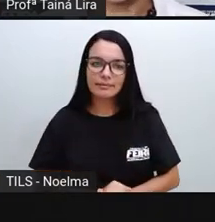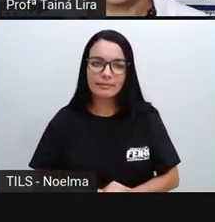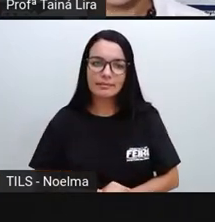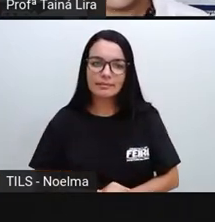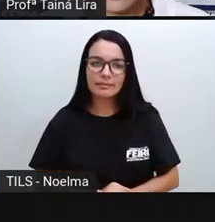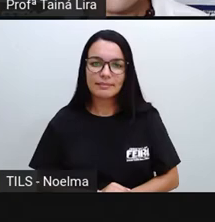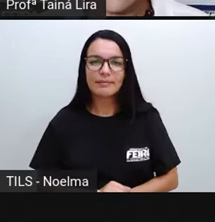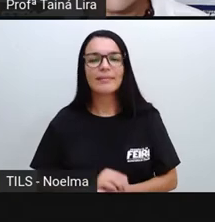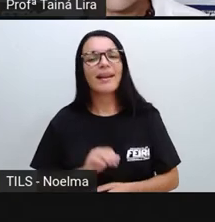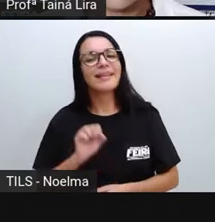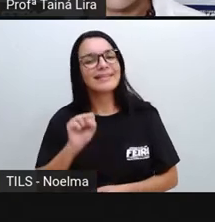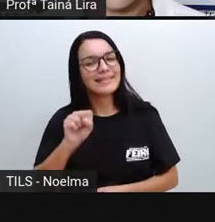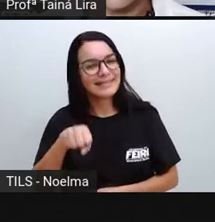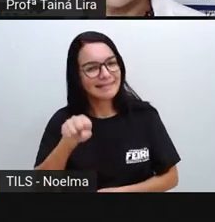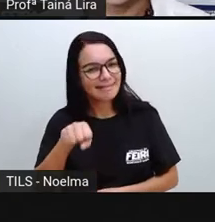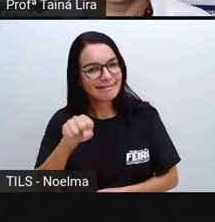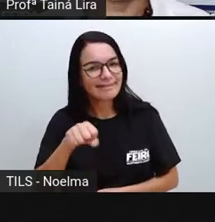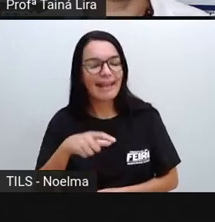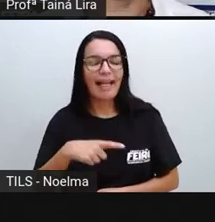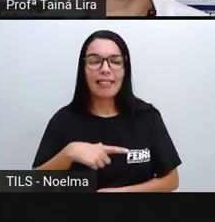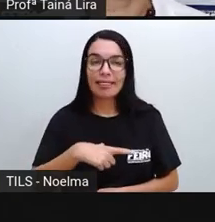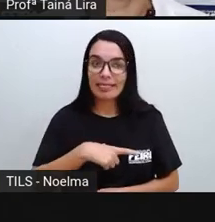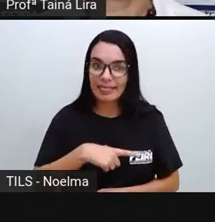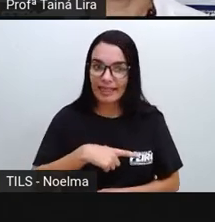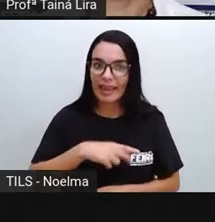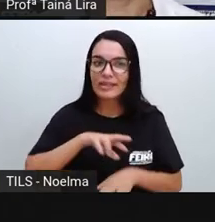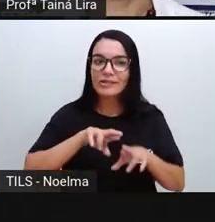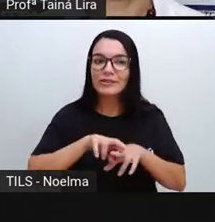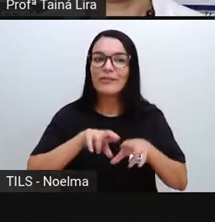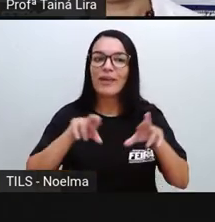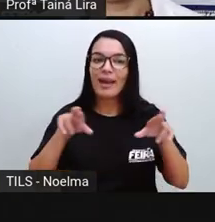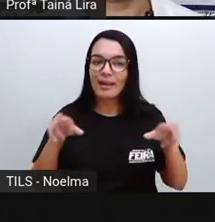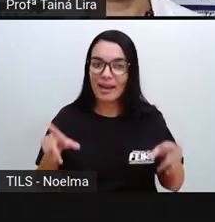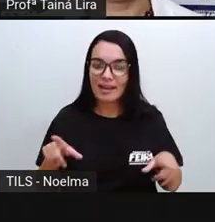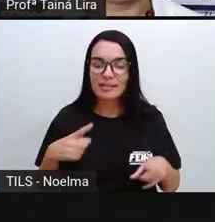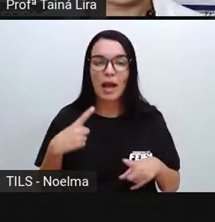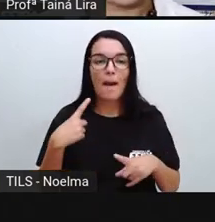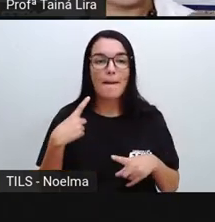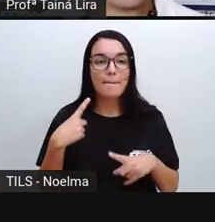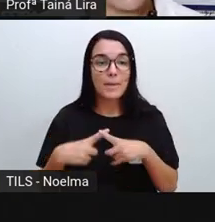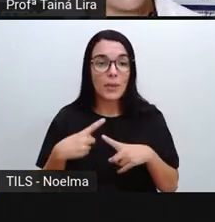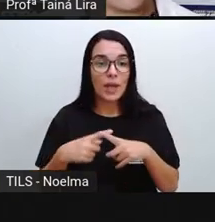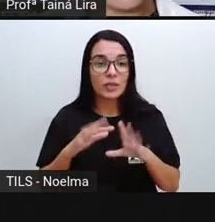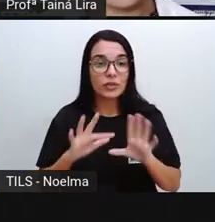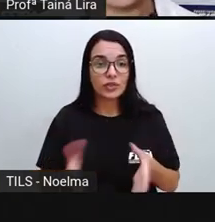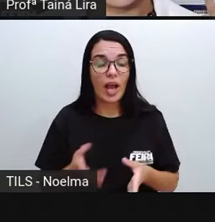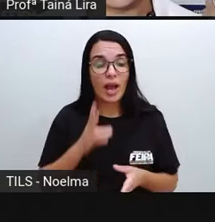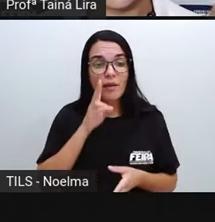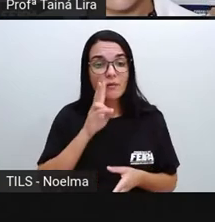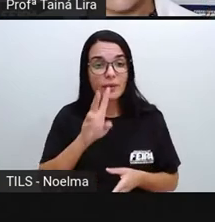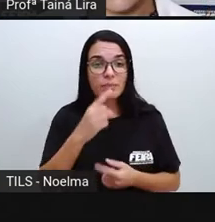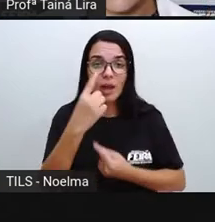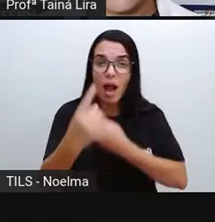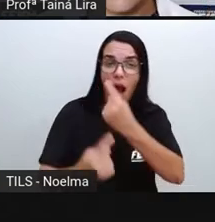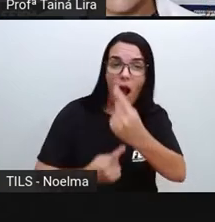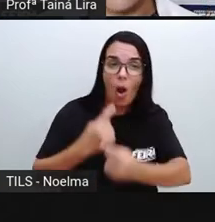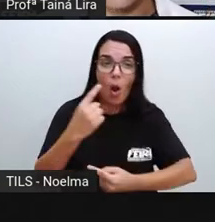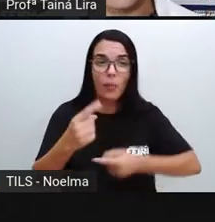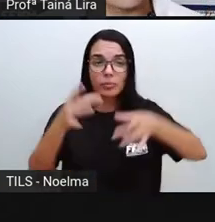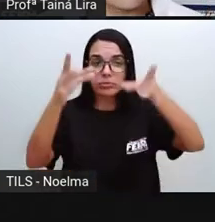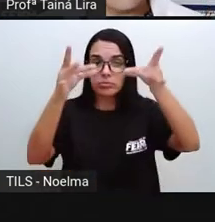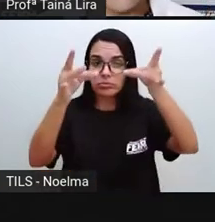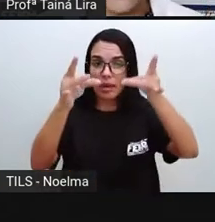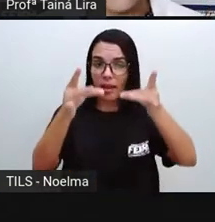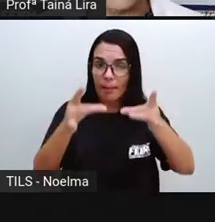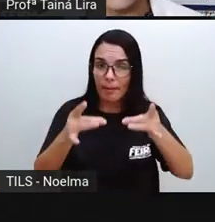Então, tem diferença, né? Porque nós já vimos que tem alguns elementos ali que caracterizam